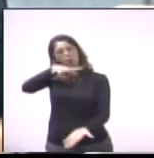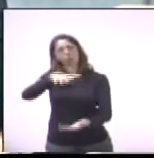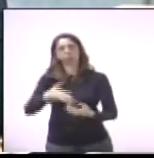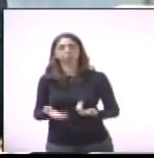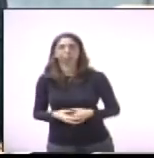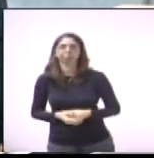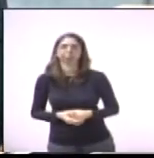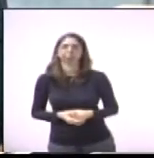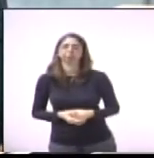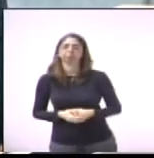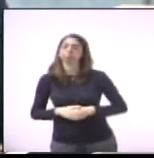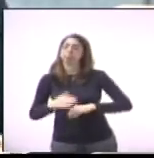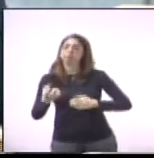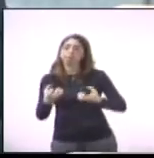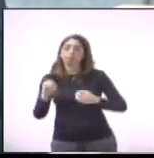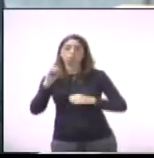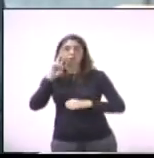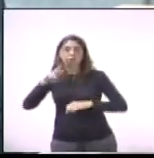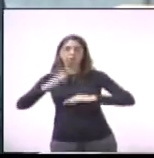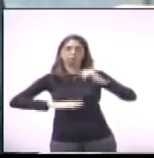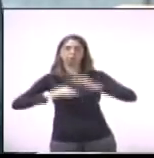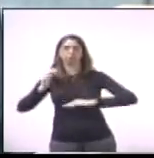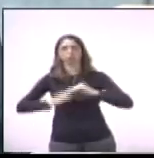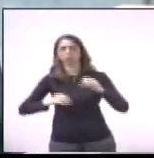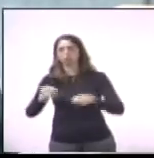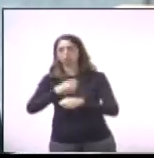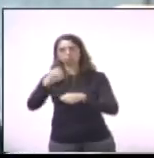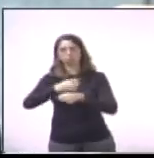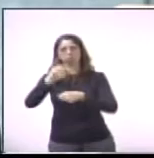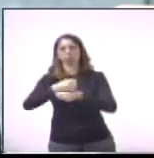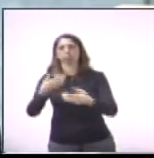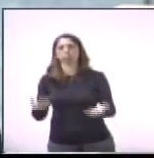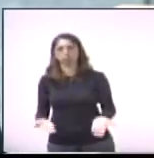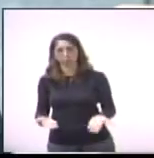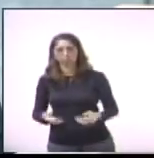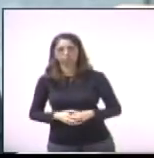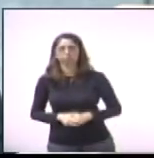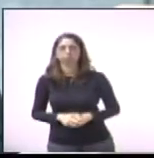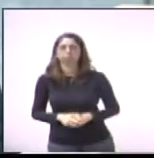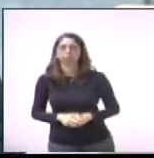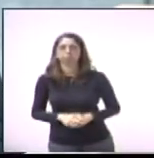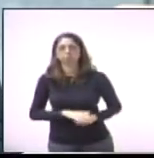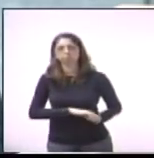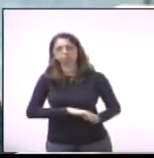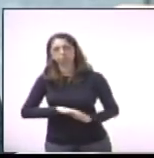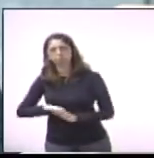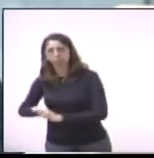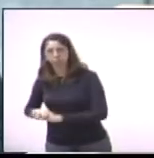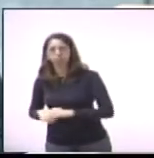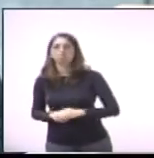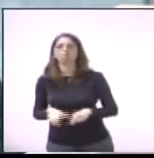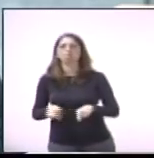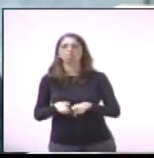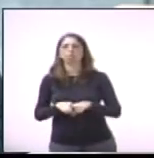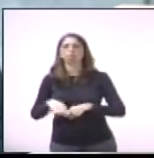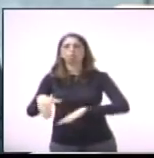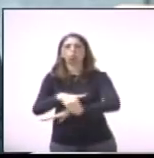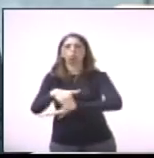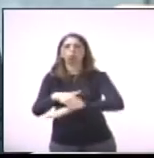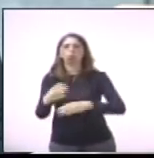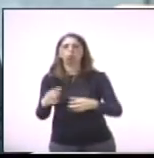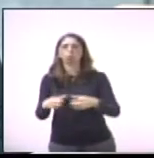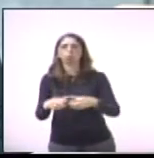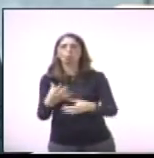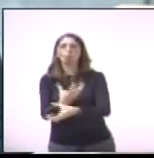na ação, então o trabalho dessa Câmara vem sendo feito. A Operação Tapa Buraco, todo mundo já falou,